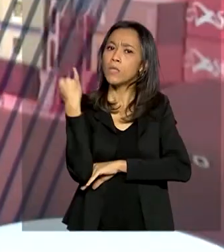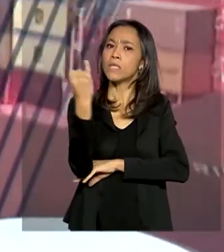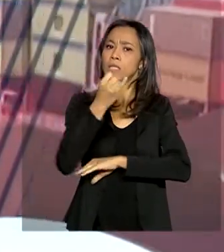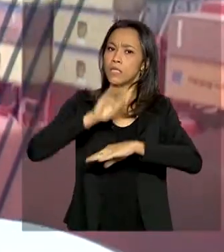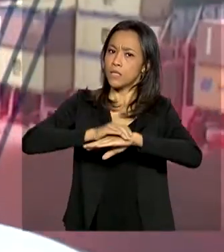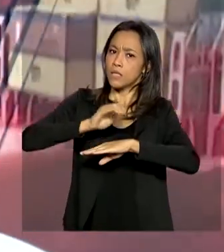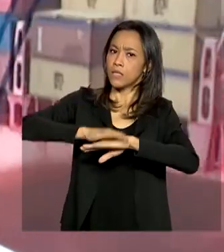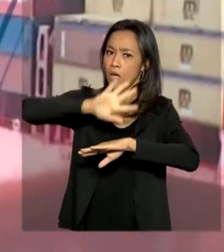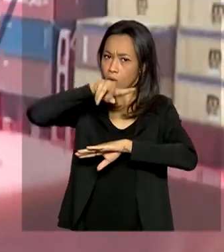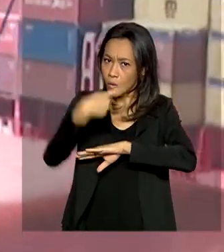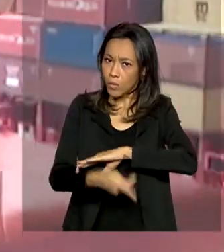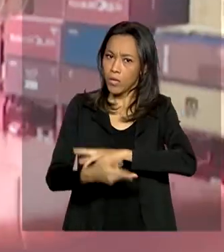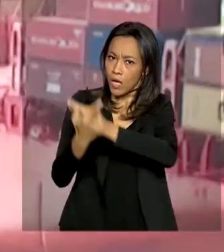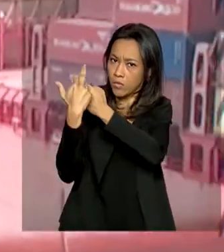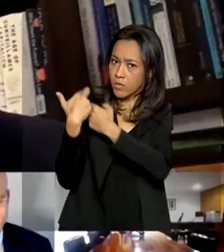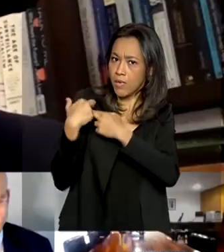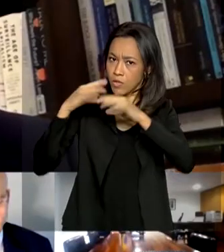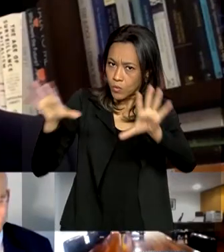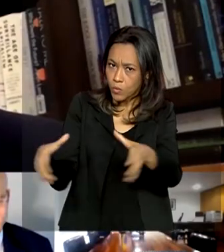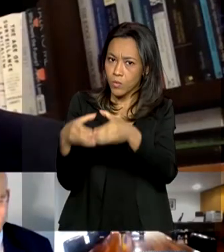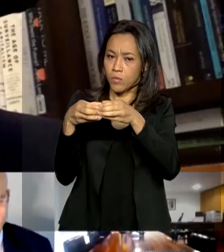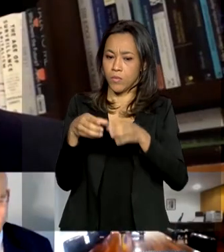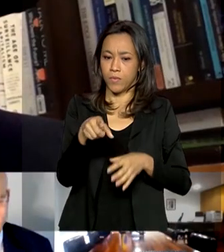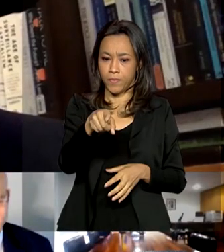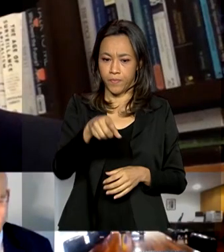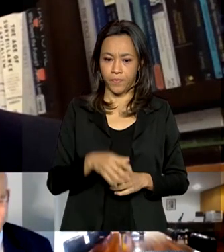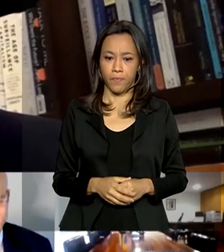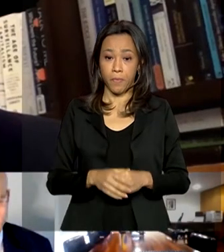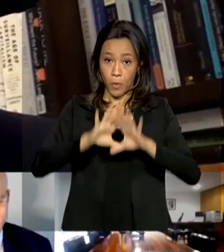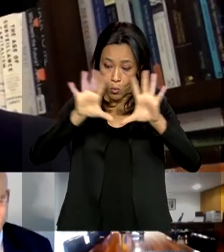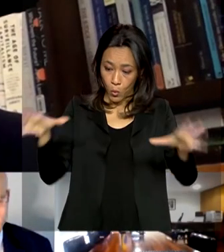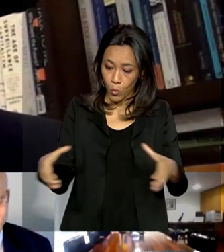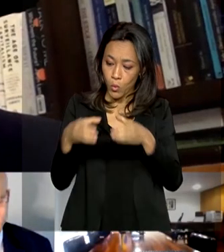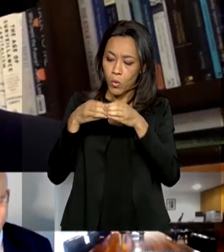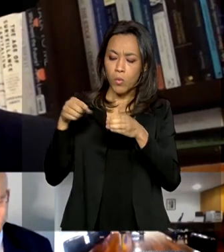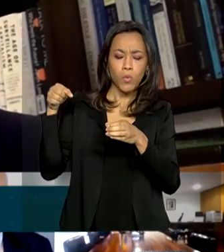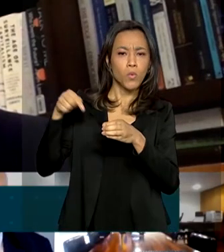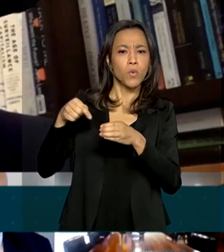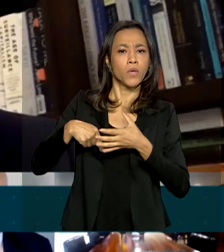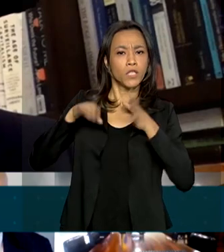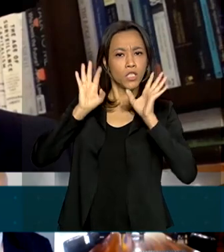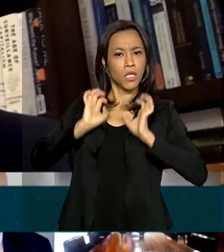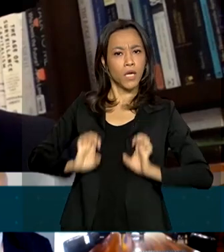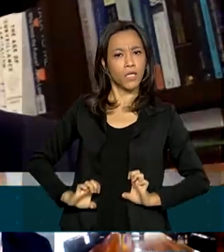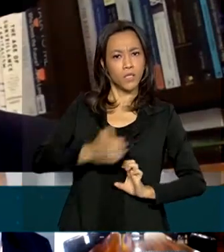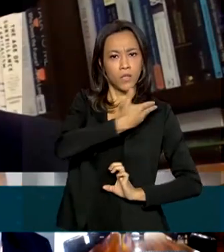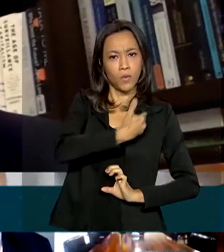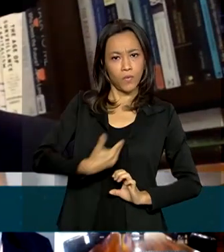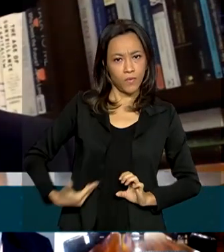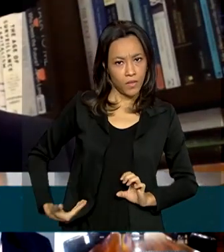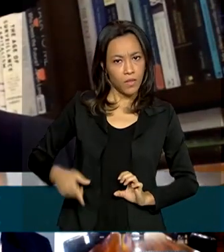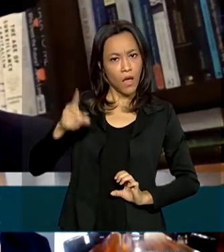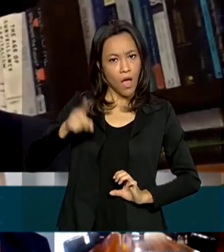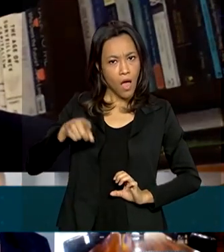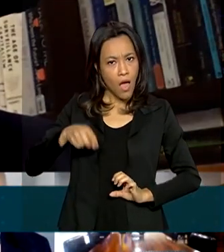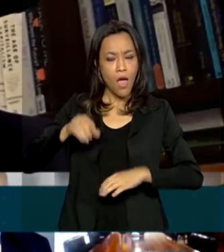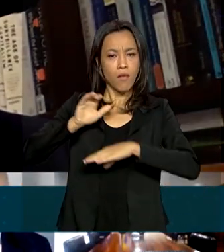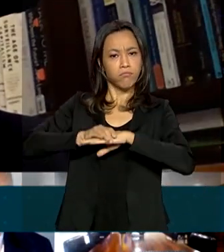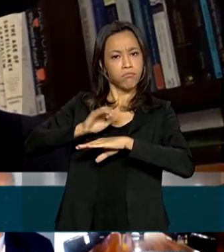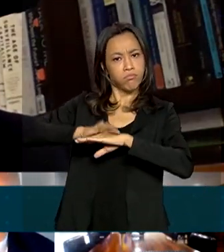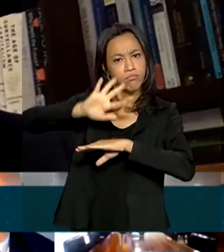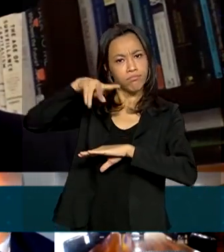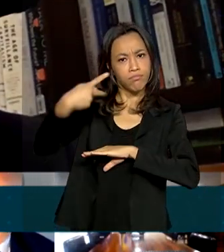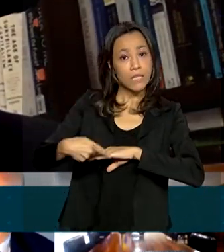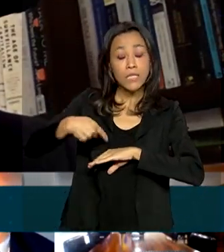e do papel da comissão. A comissão de ética pública é autônoma, isso é algo extremamente